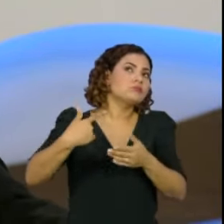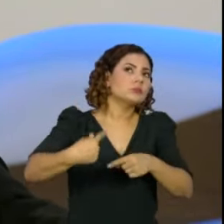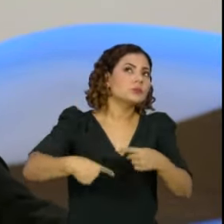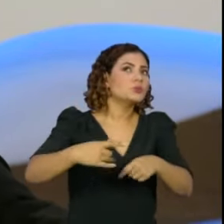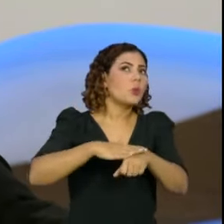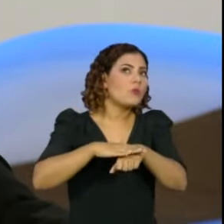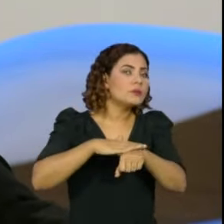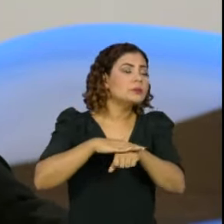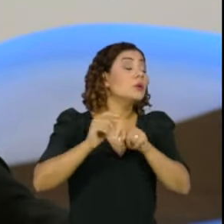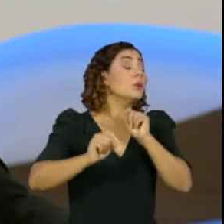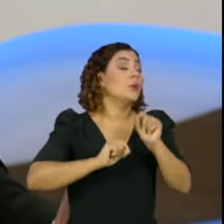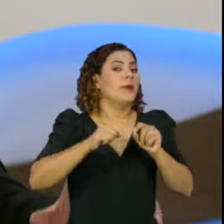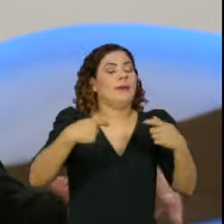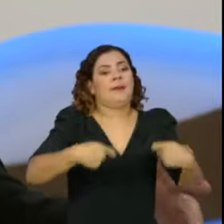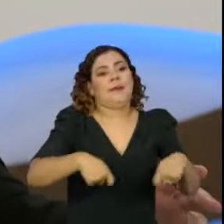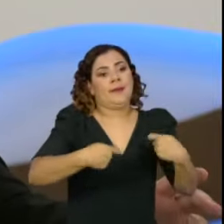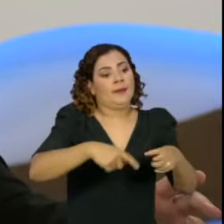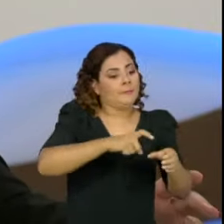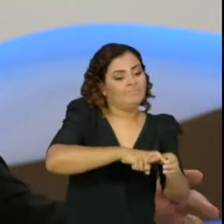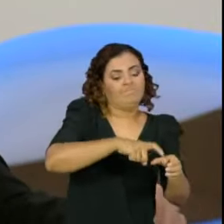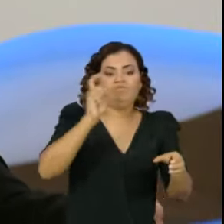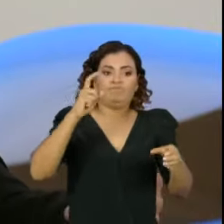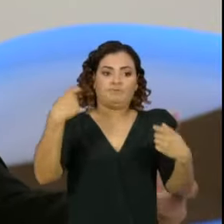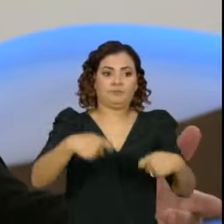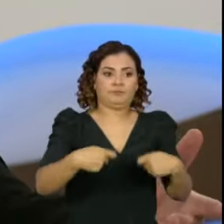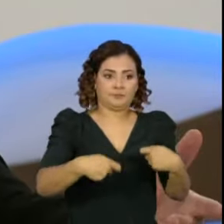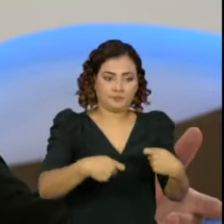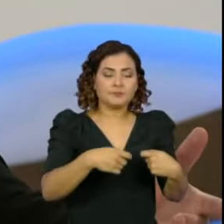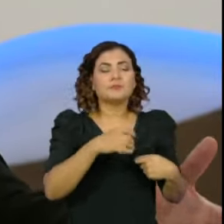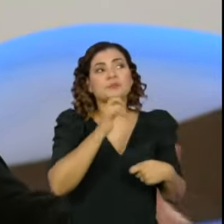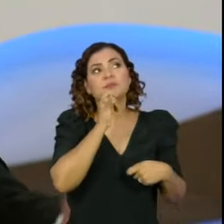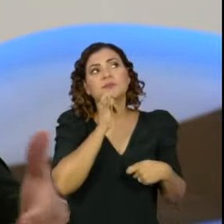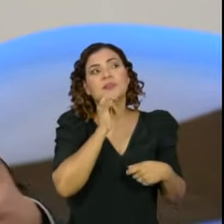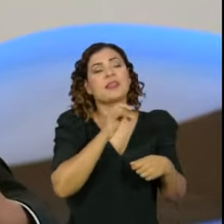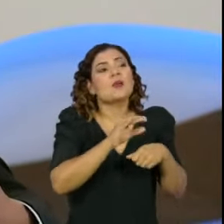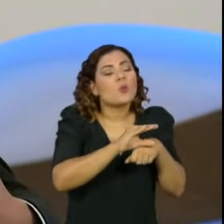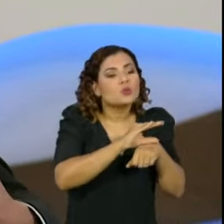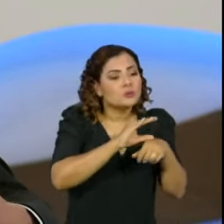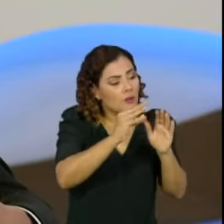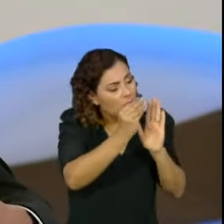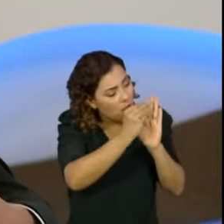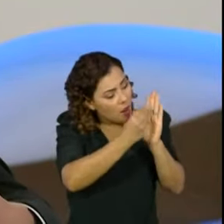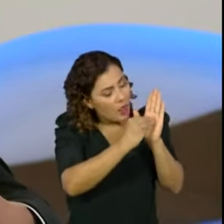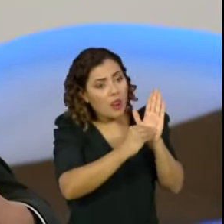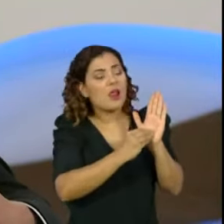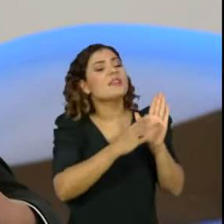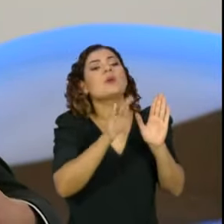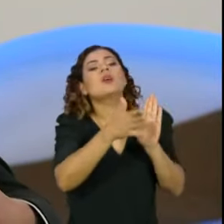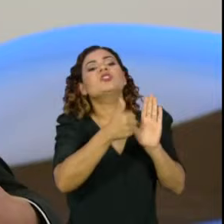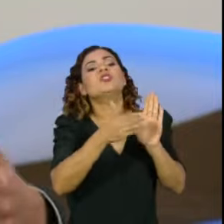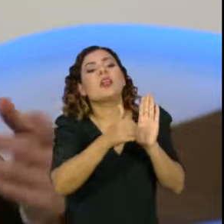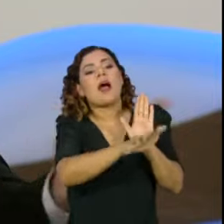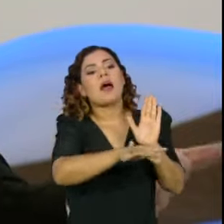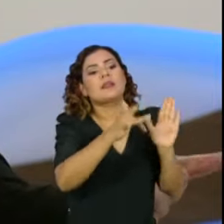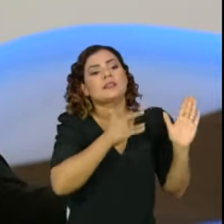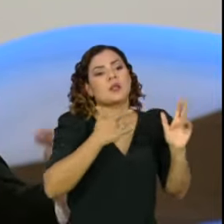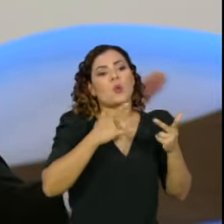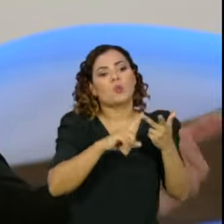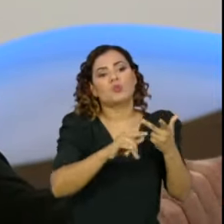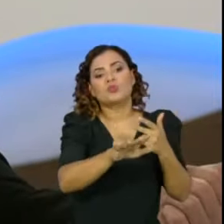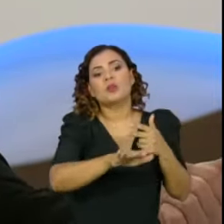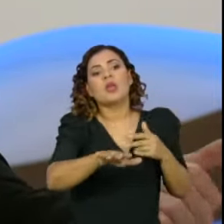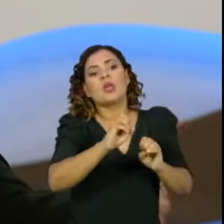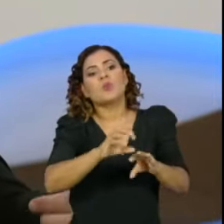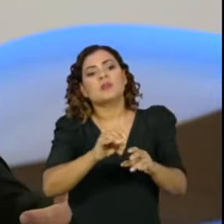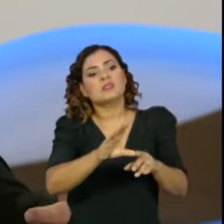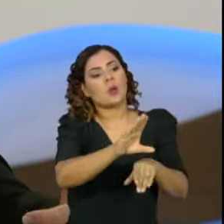Que era a necessidade de se desvincular esses mínimos constitucionais, unificando-os. Não era para tirar dinheiro da saúde para outra área,